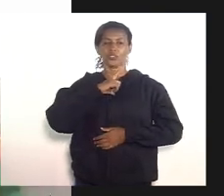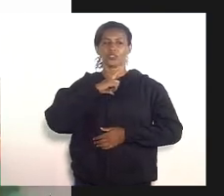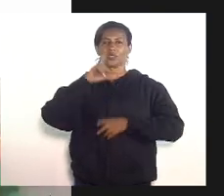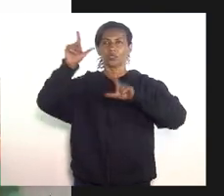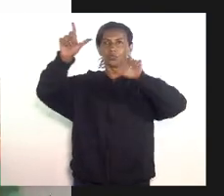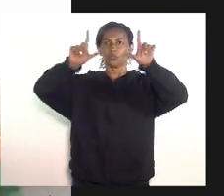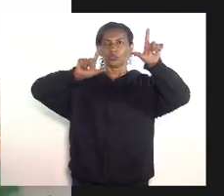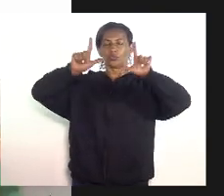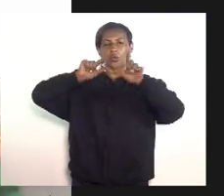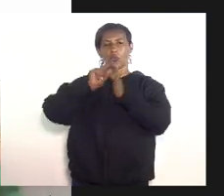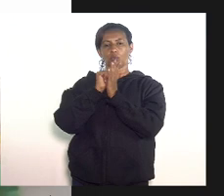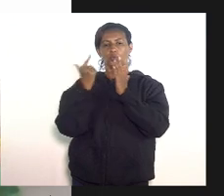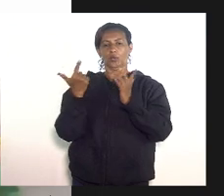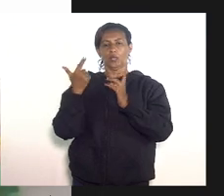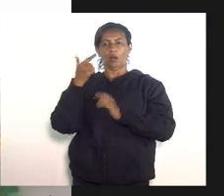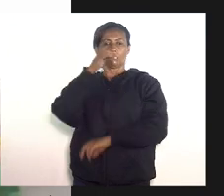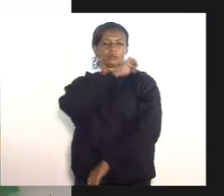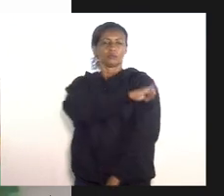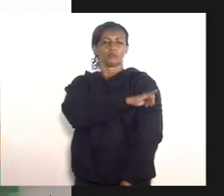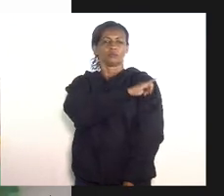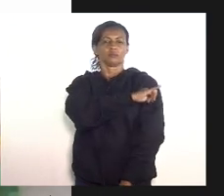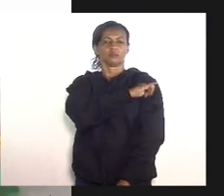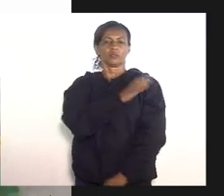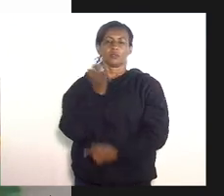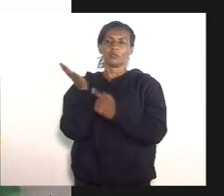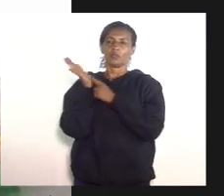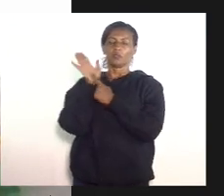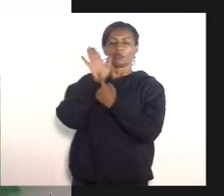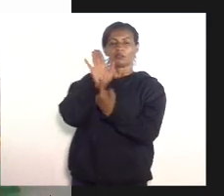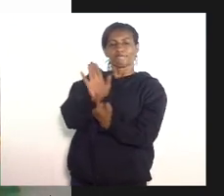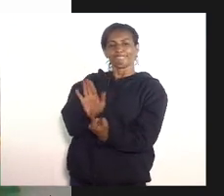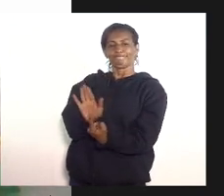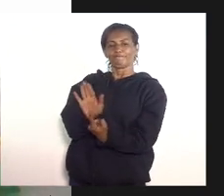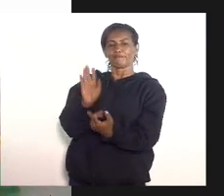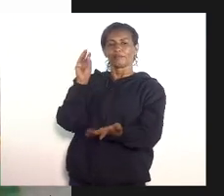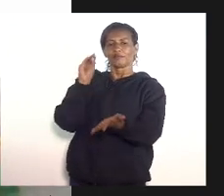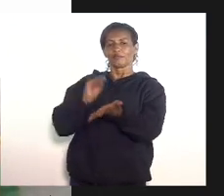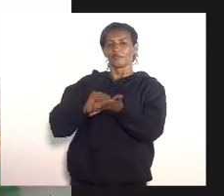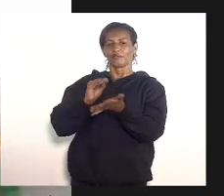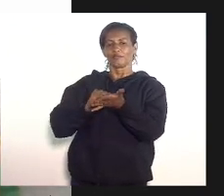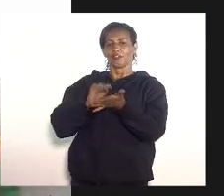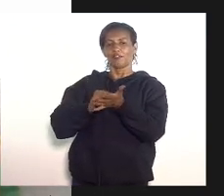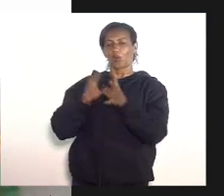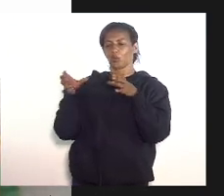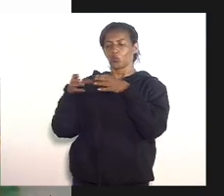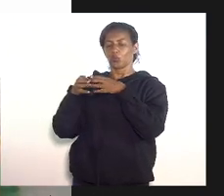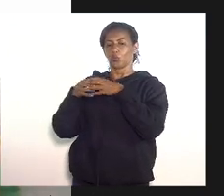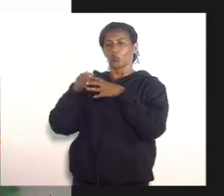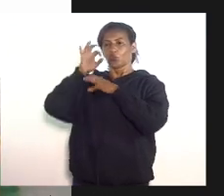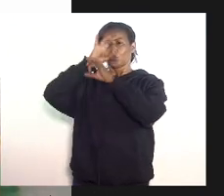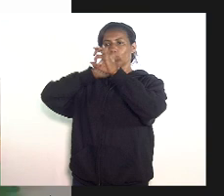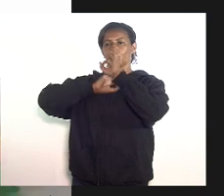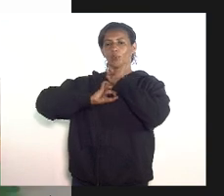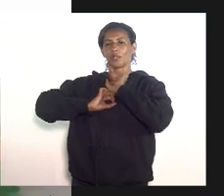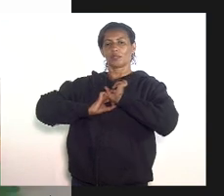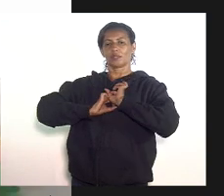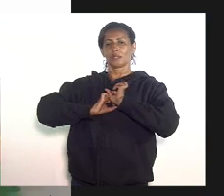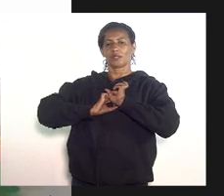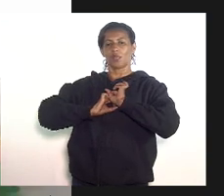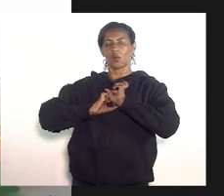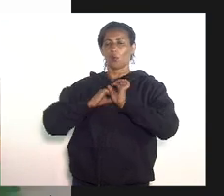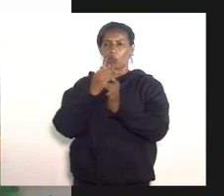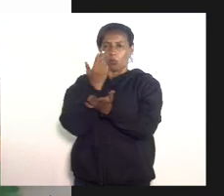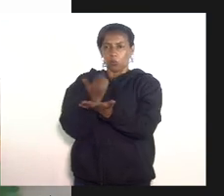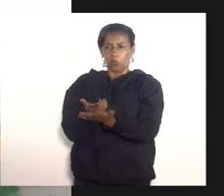nos jornais do Rio de Janeiro apontando ali a falta do kit intubação com pacientes com